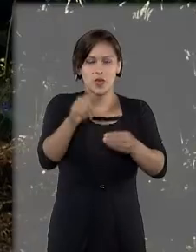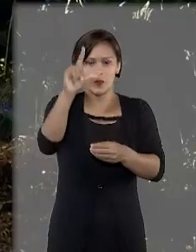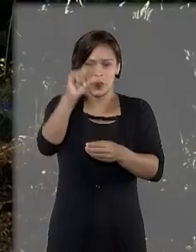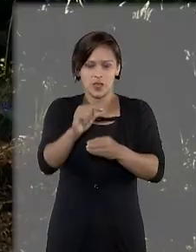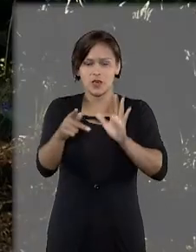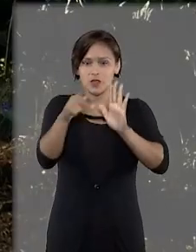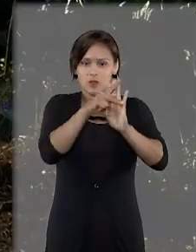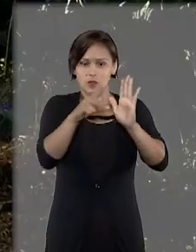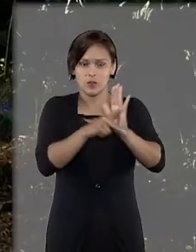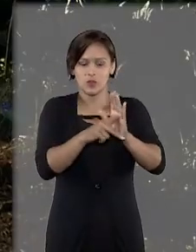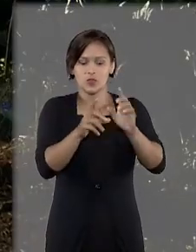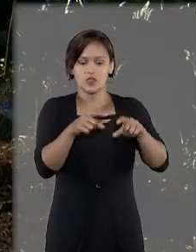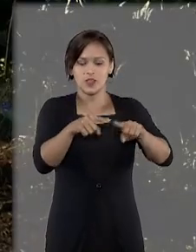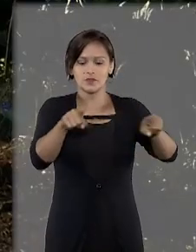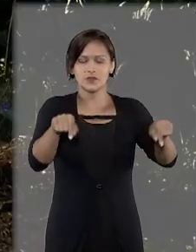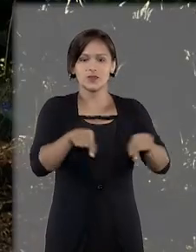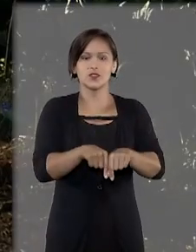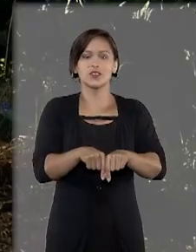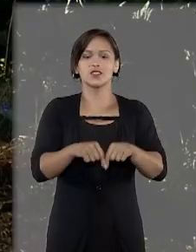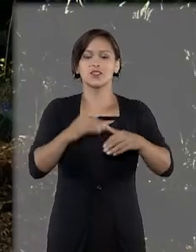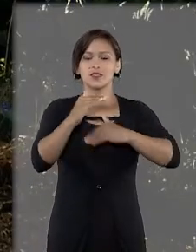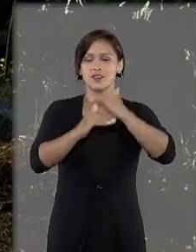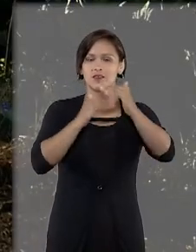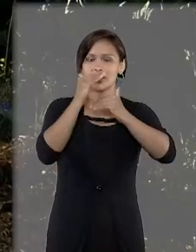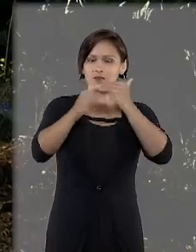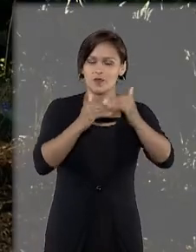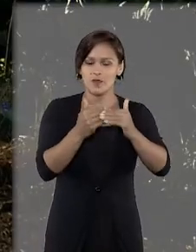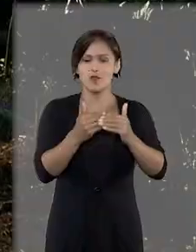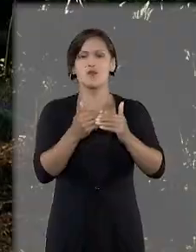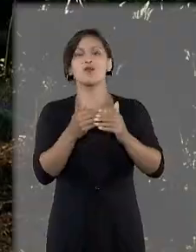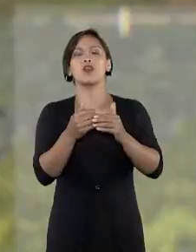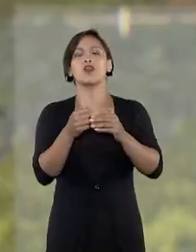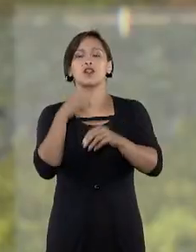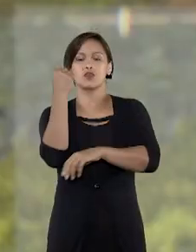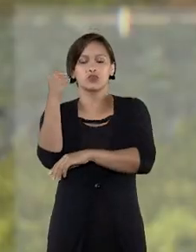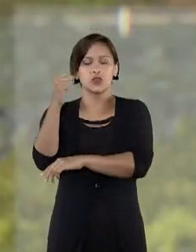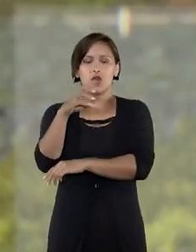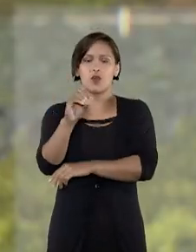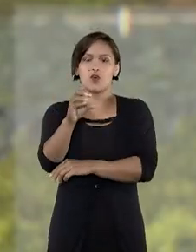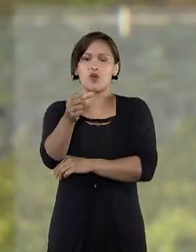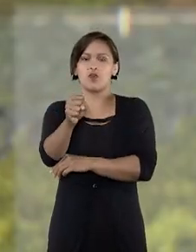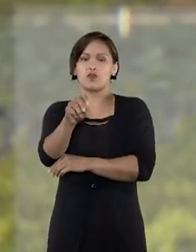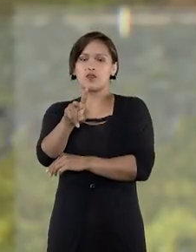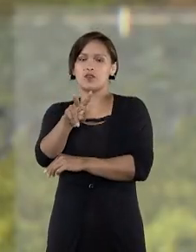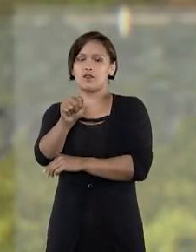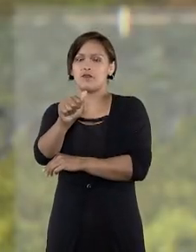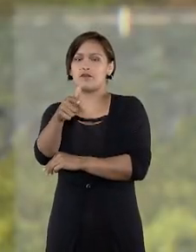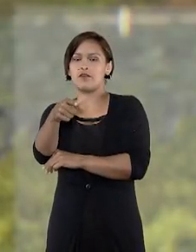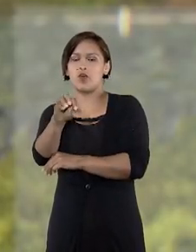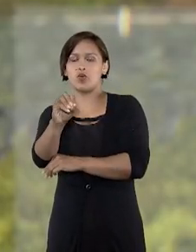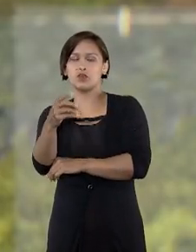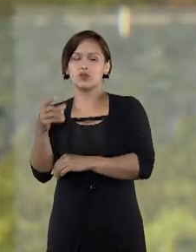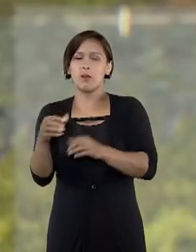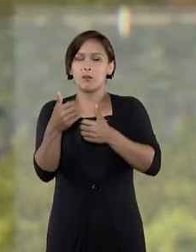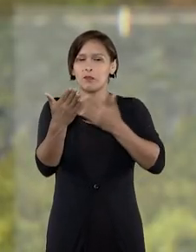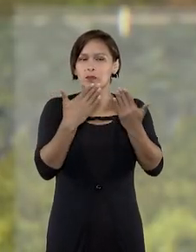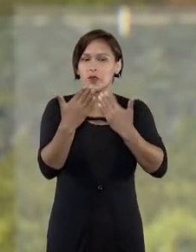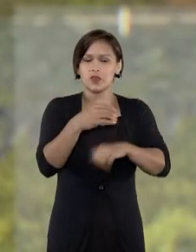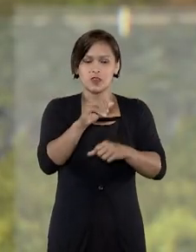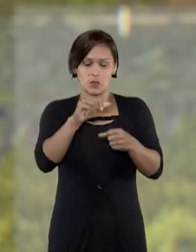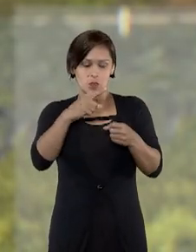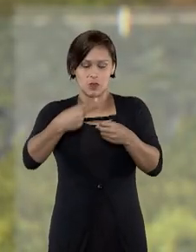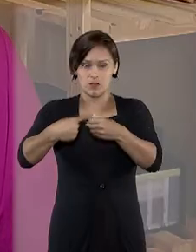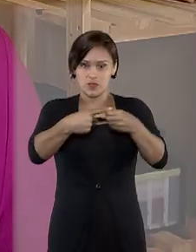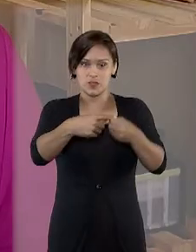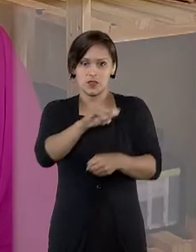instalado o projeto de assentamento de desenvolvimento sustentável Oswaldo de Oliveira, próximo a Macaé, no Rio de